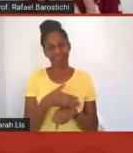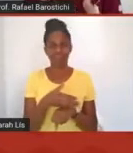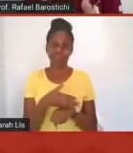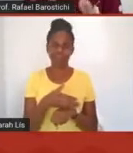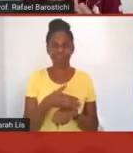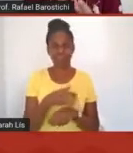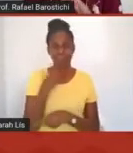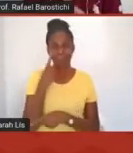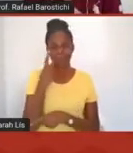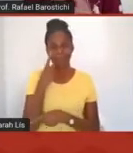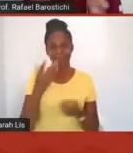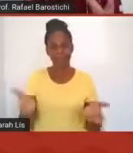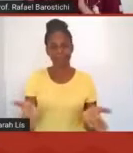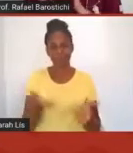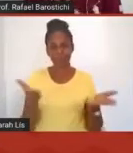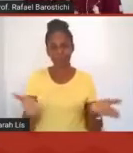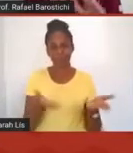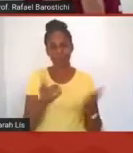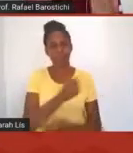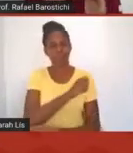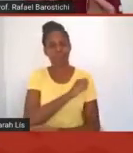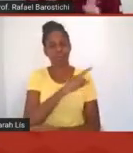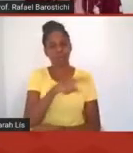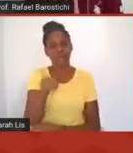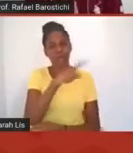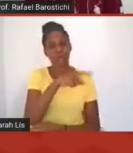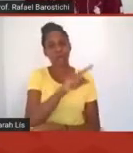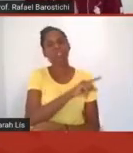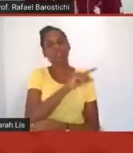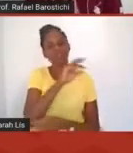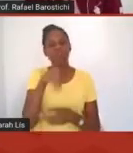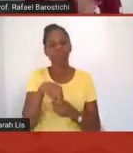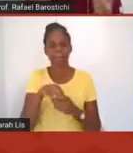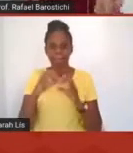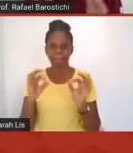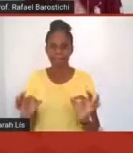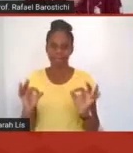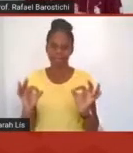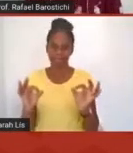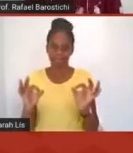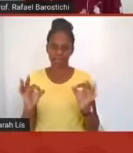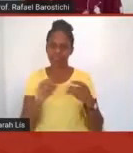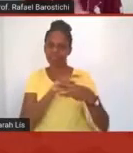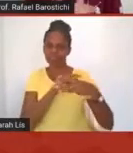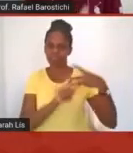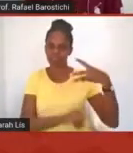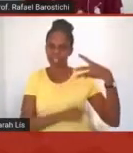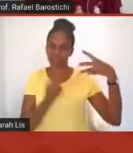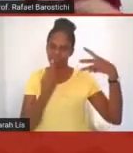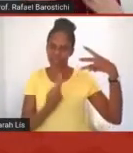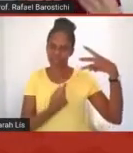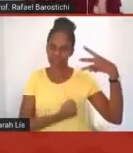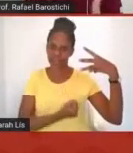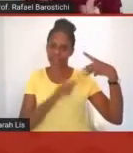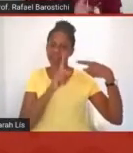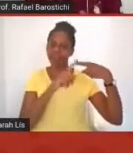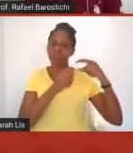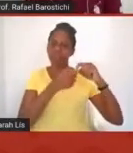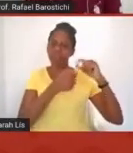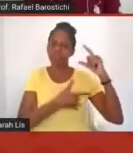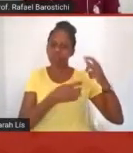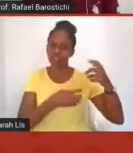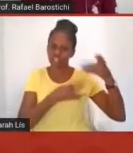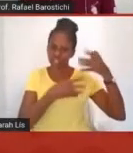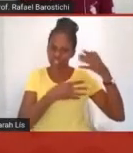motivação para que os alunos de fato se envolvessem nesses três itens aí que eu mencionei, né, tanto no Google Chat, quanto